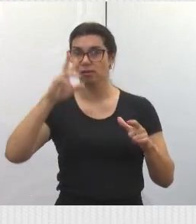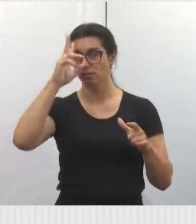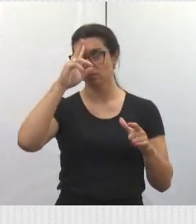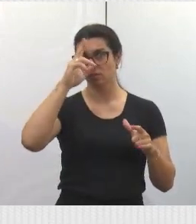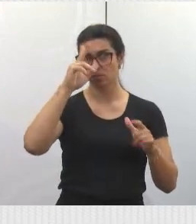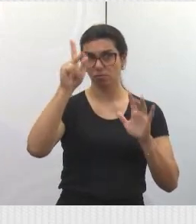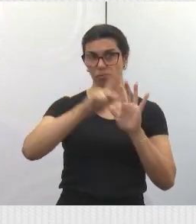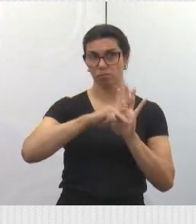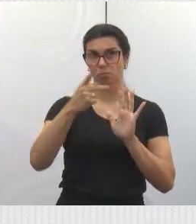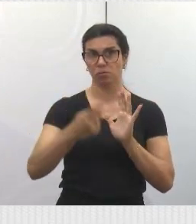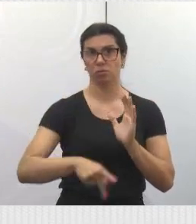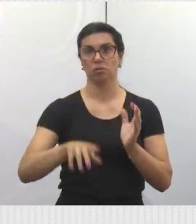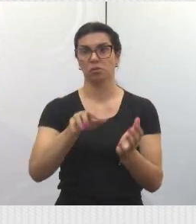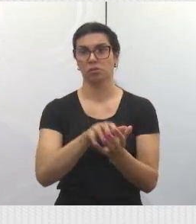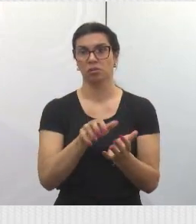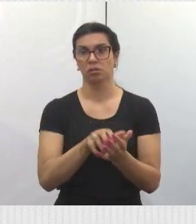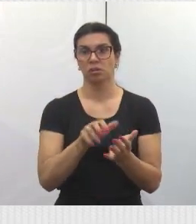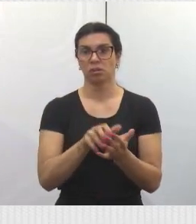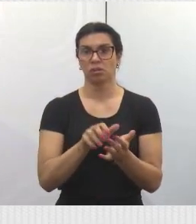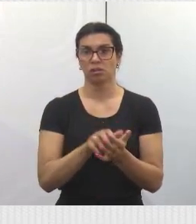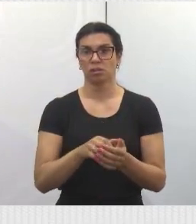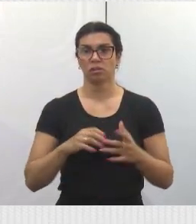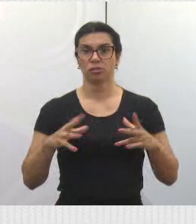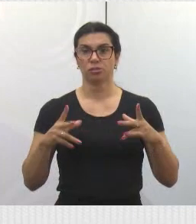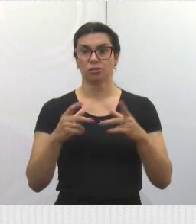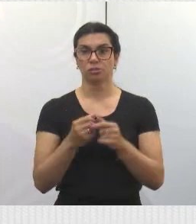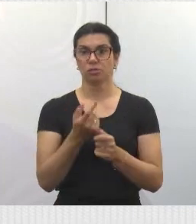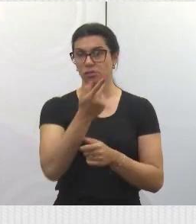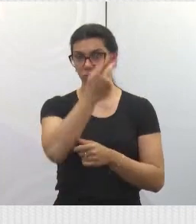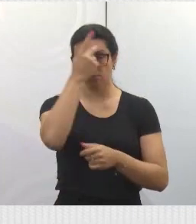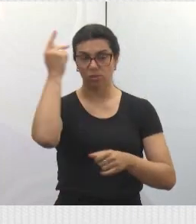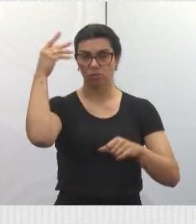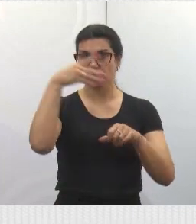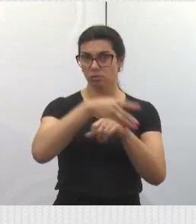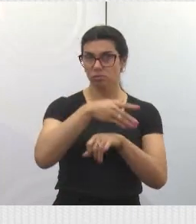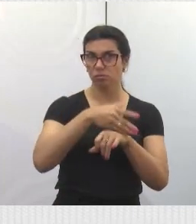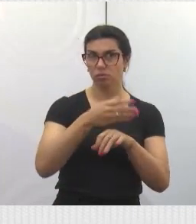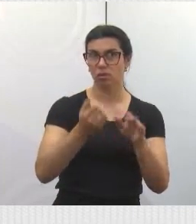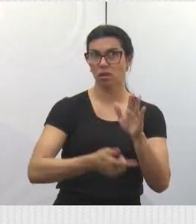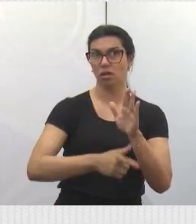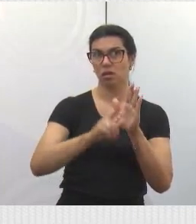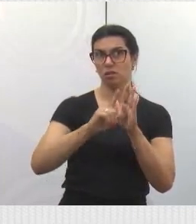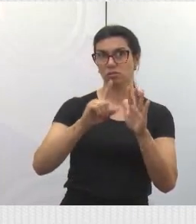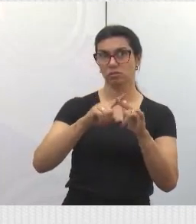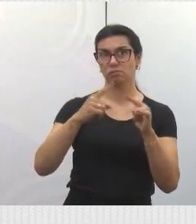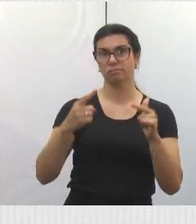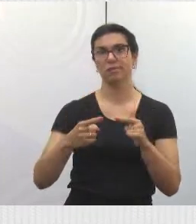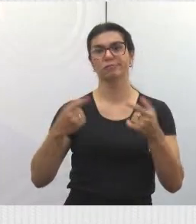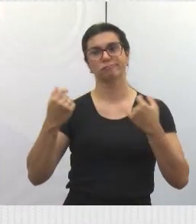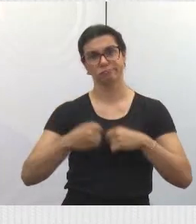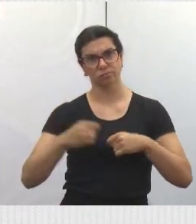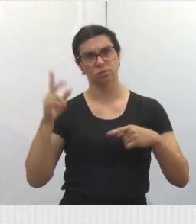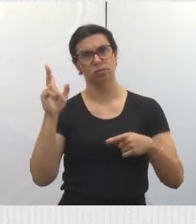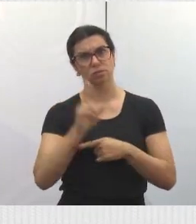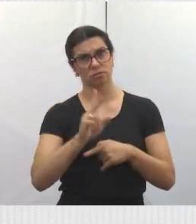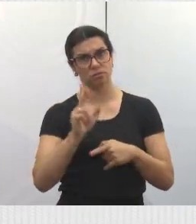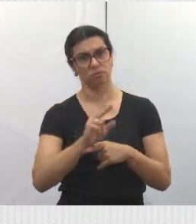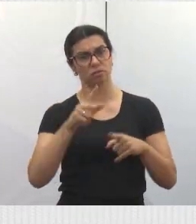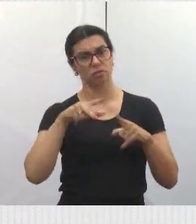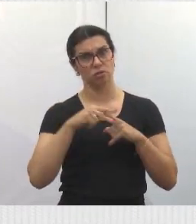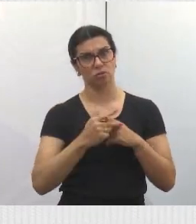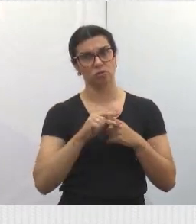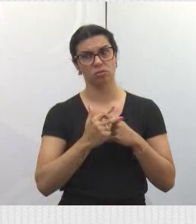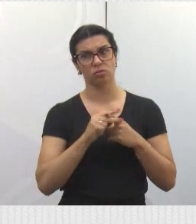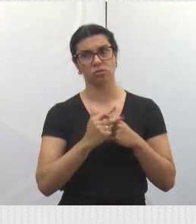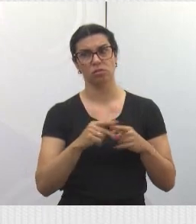Quando houve a desapropriação, toda a população passou aqui a frequentar, mas é preciso cuidar, é preciso dar manutenção.